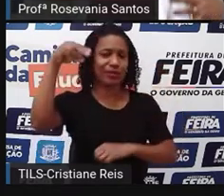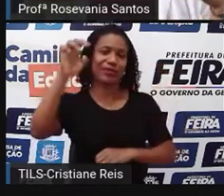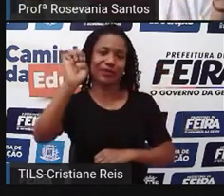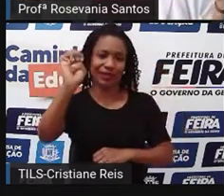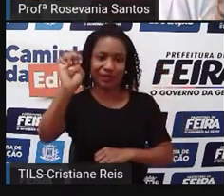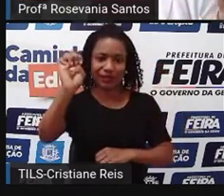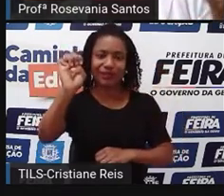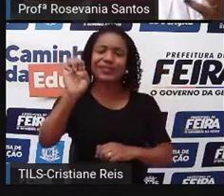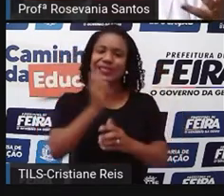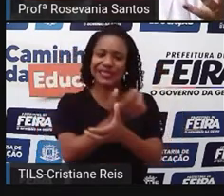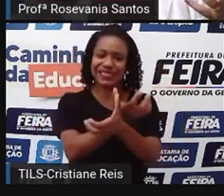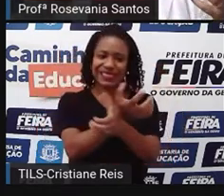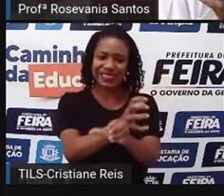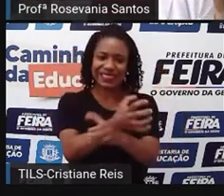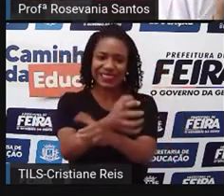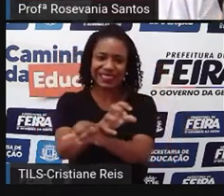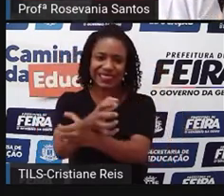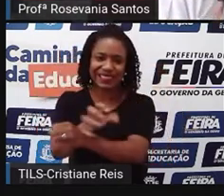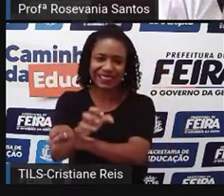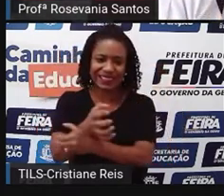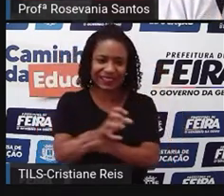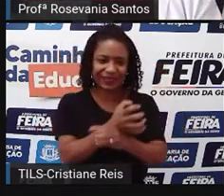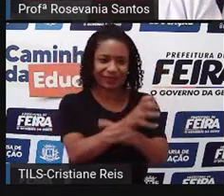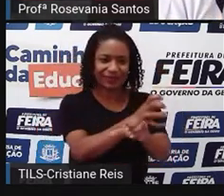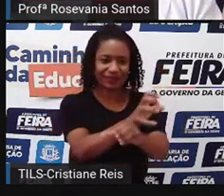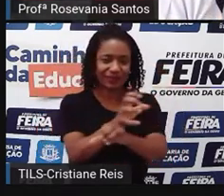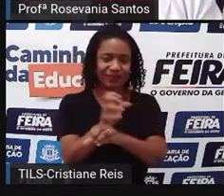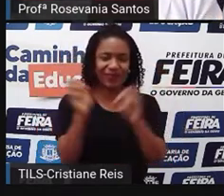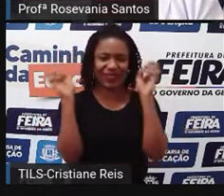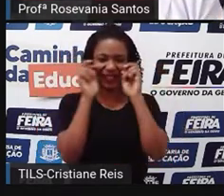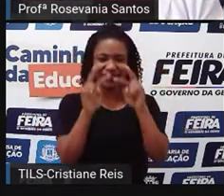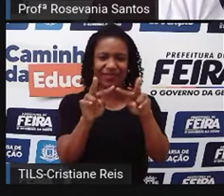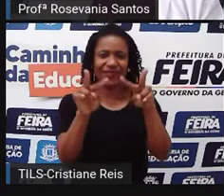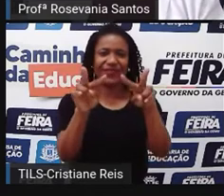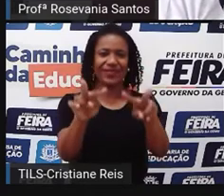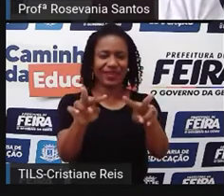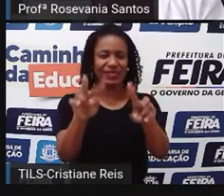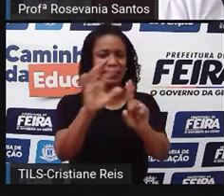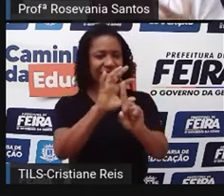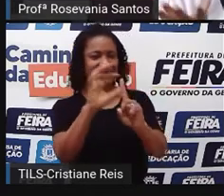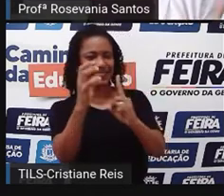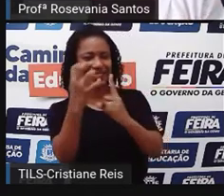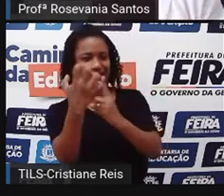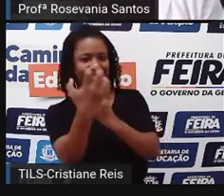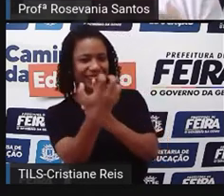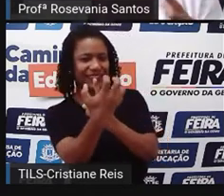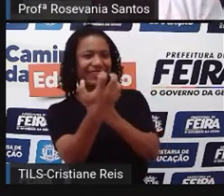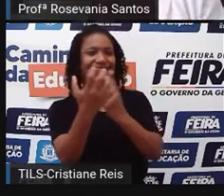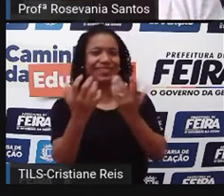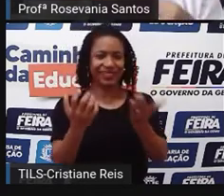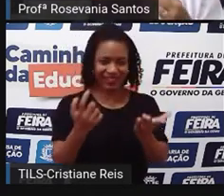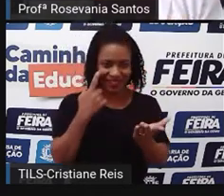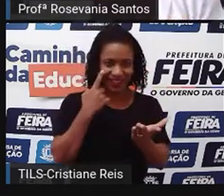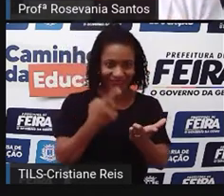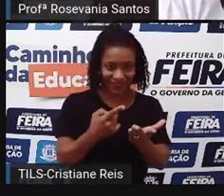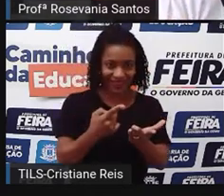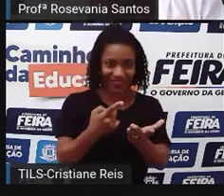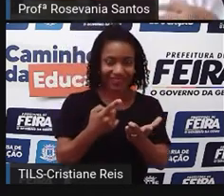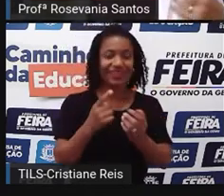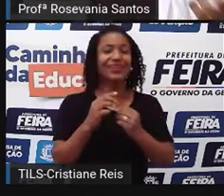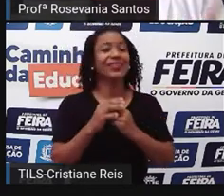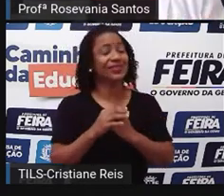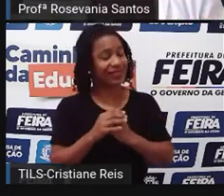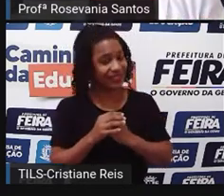aí ele acaba, vamos dizer assim, atraindo os olhares mais. Quando a fala do nordeste, a gente lembra logo do caco, do pasteiro, do mandacarô,